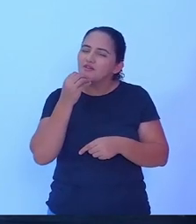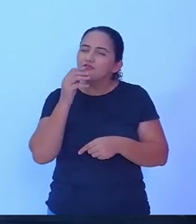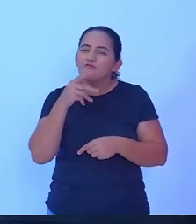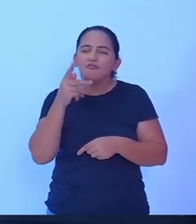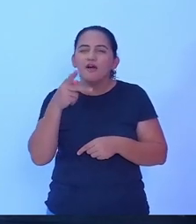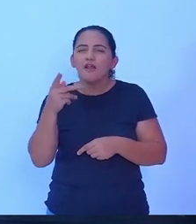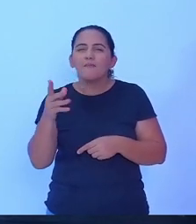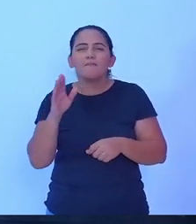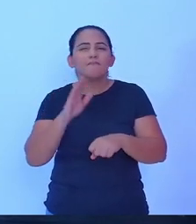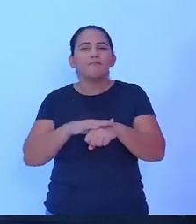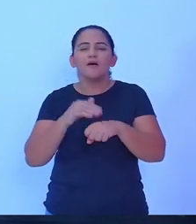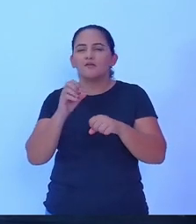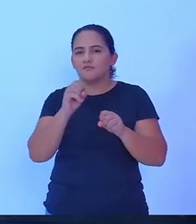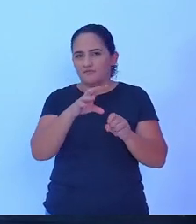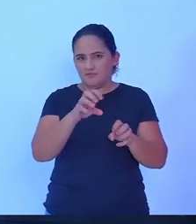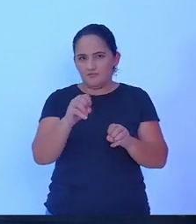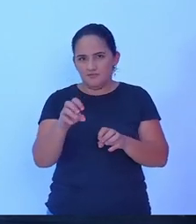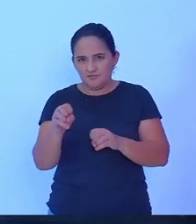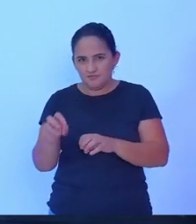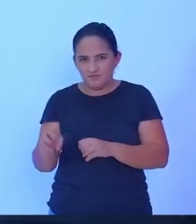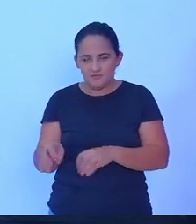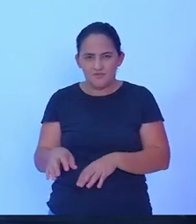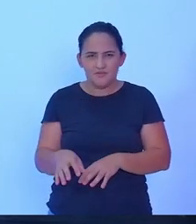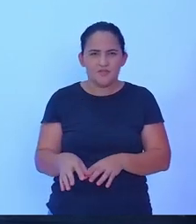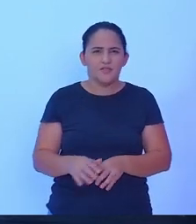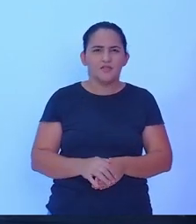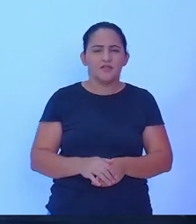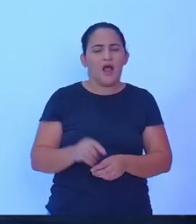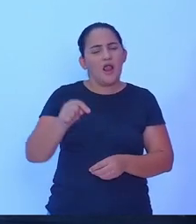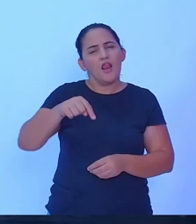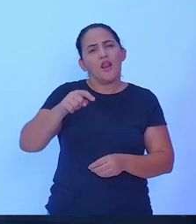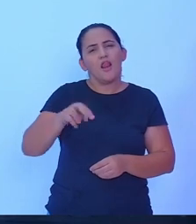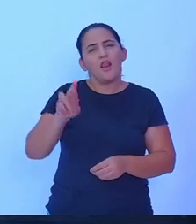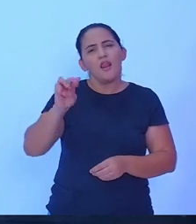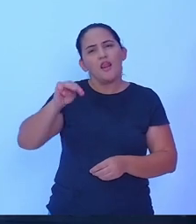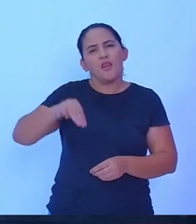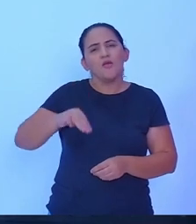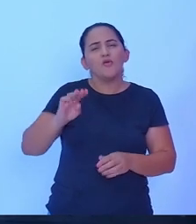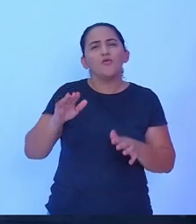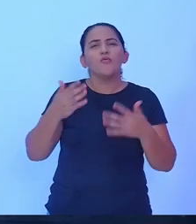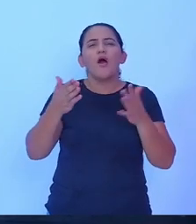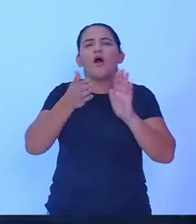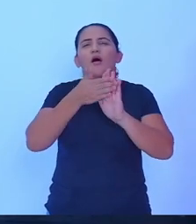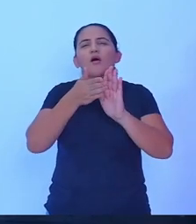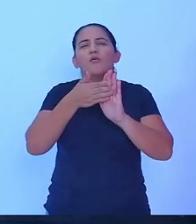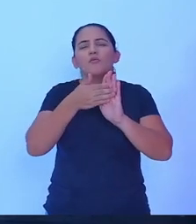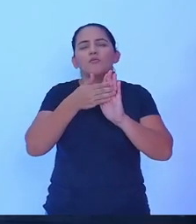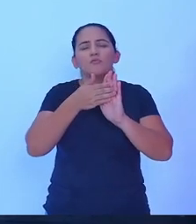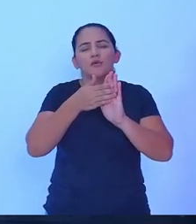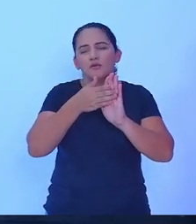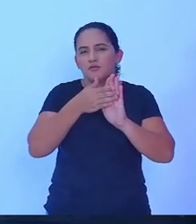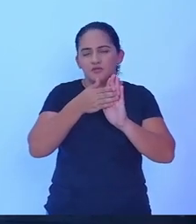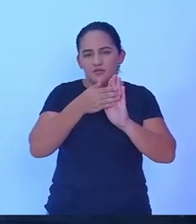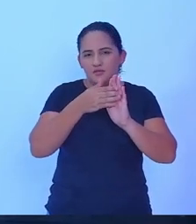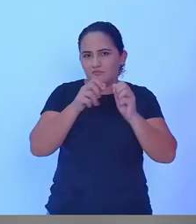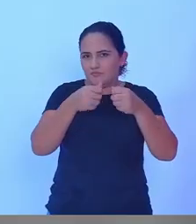sobre a educação do nosso município e quais as propostas que nós podemos levar para a nossa sociedade.